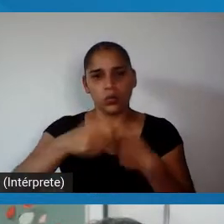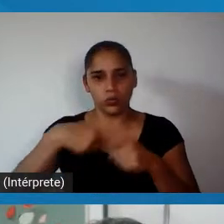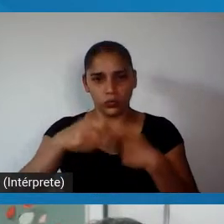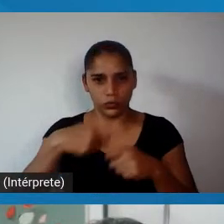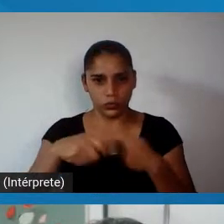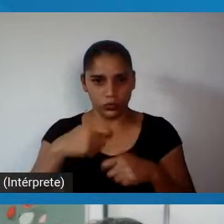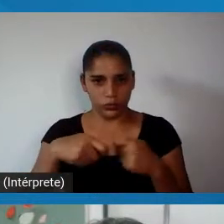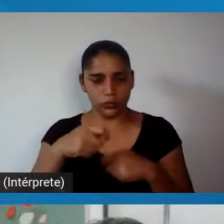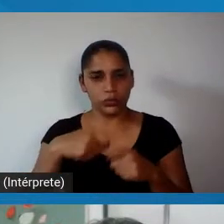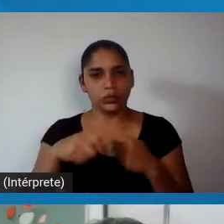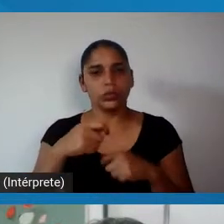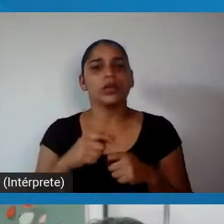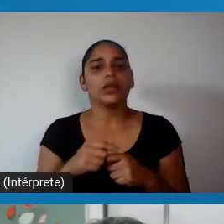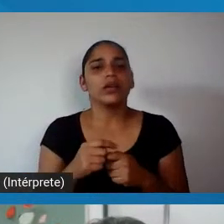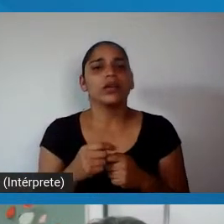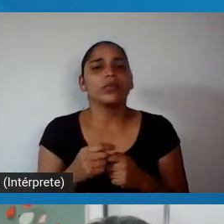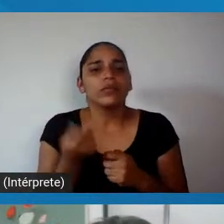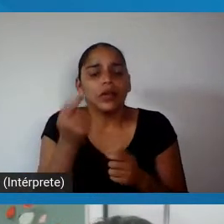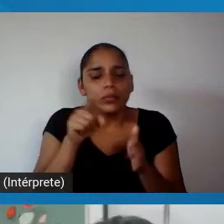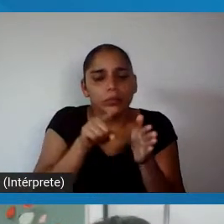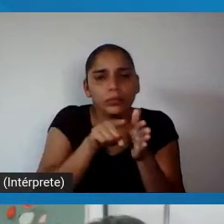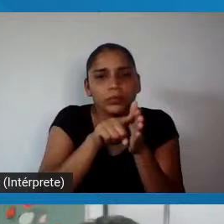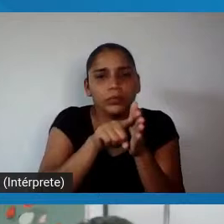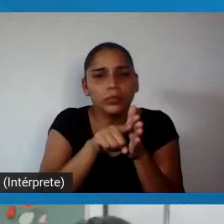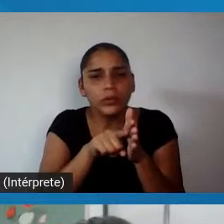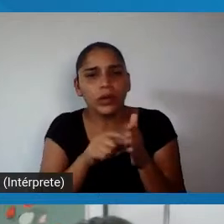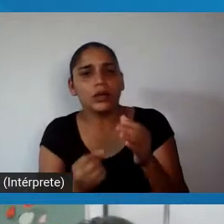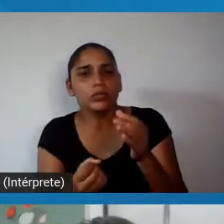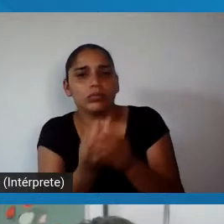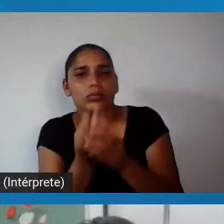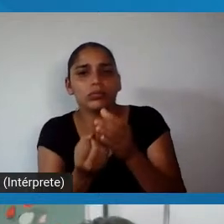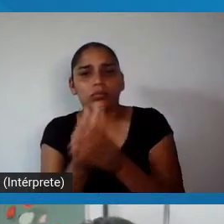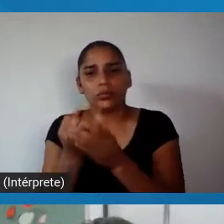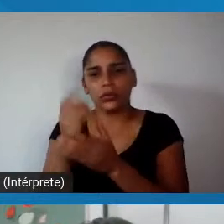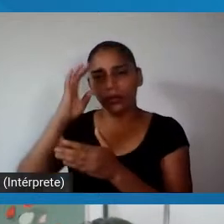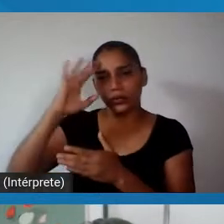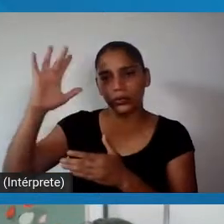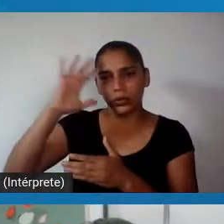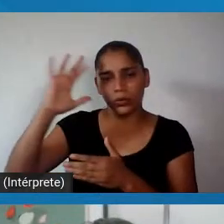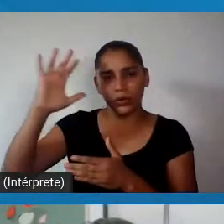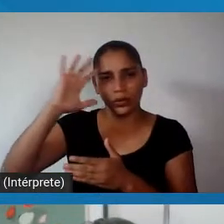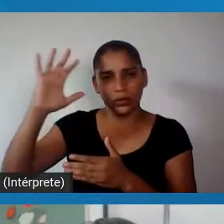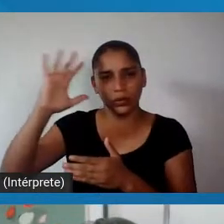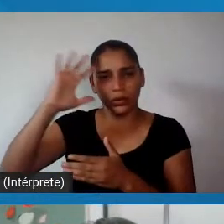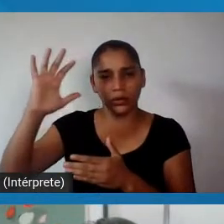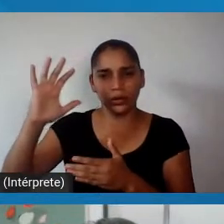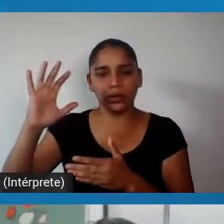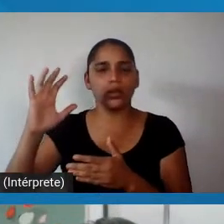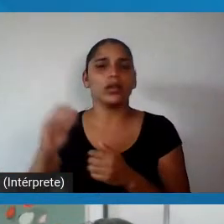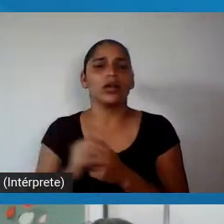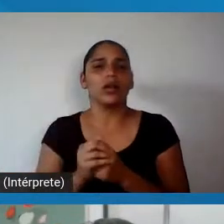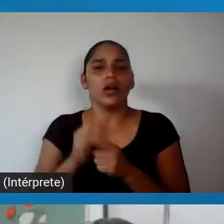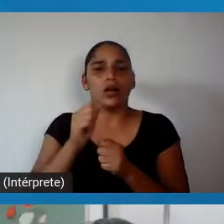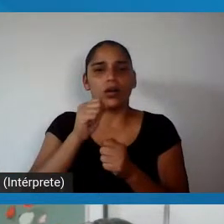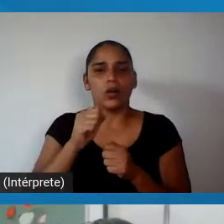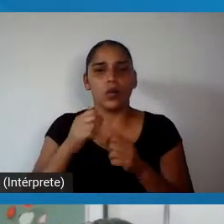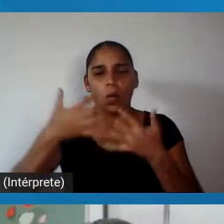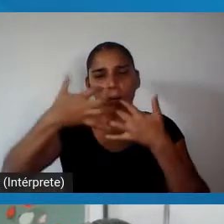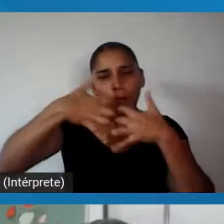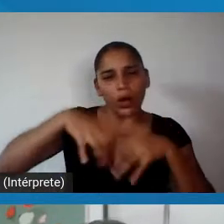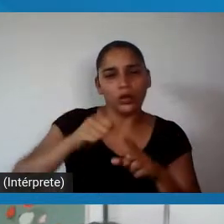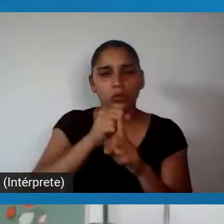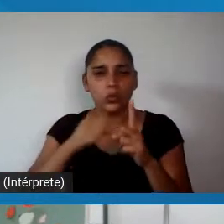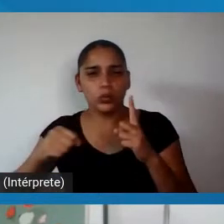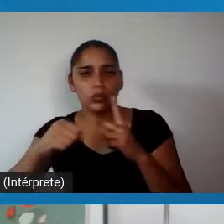né, uma pessoa que vem se dedicando a produzir uma teoria, né, sobre o complexo econômico produtivo da